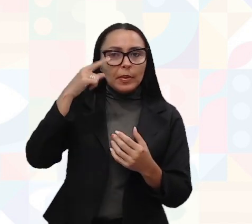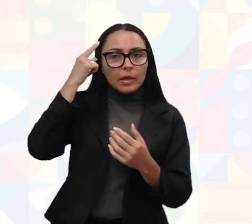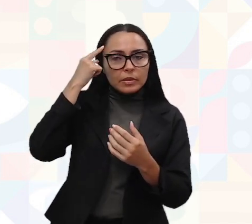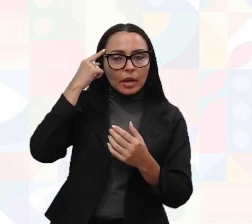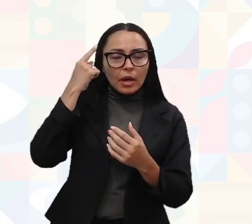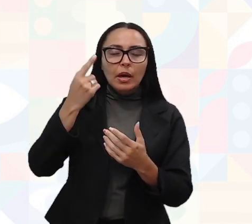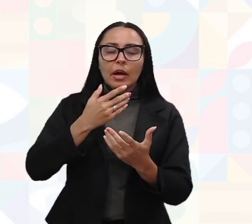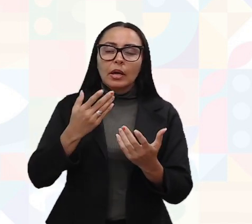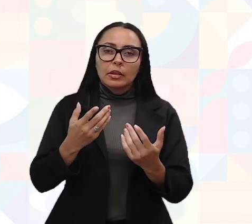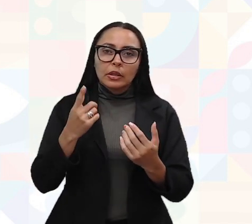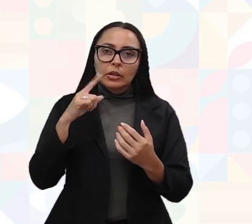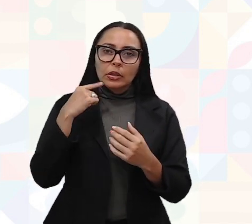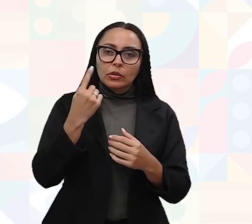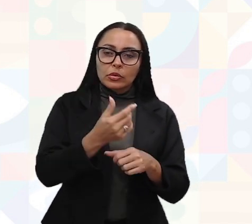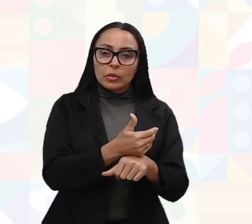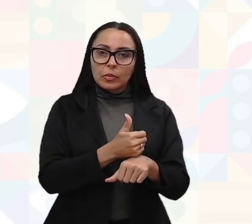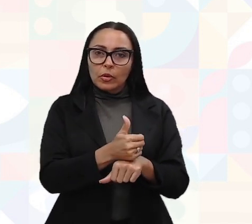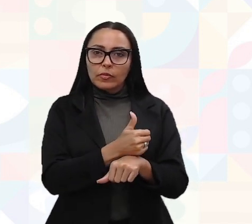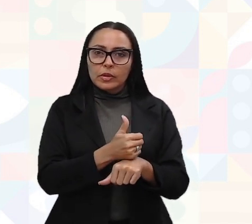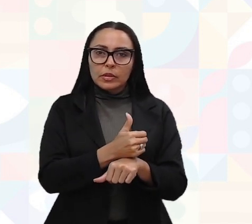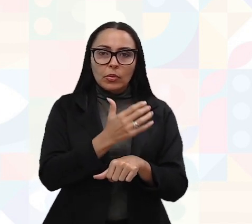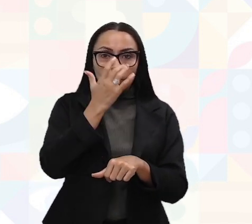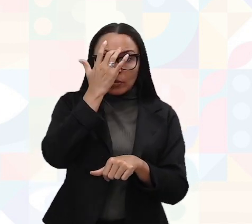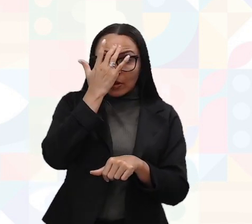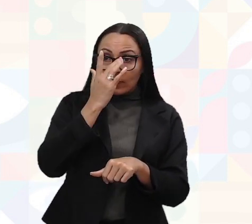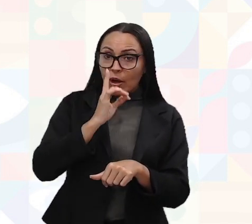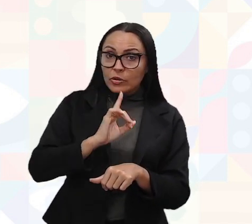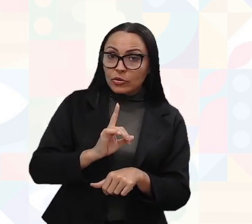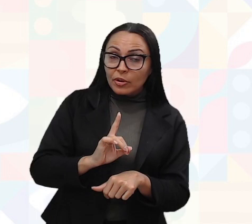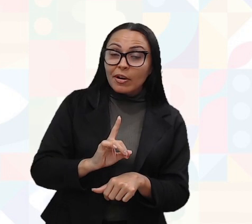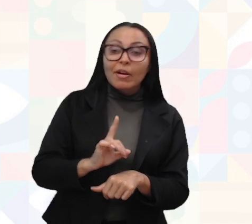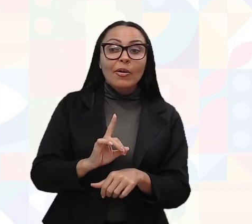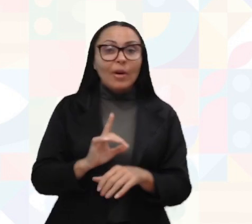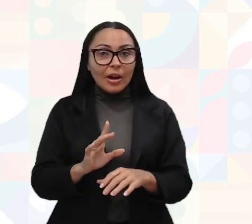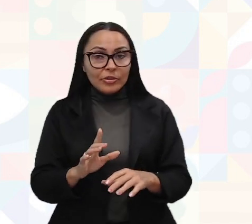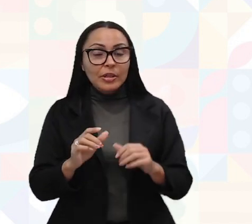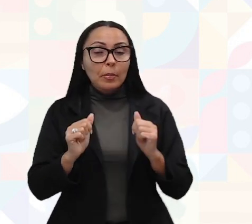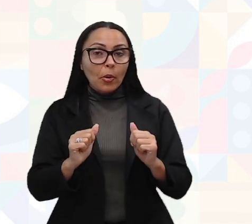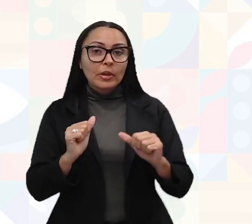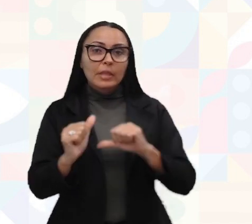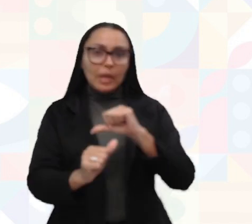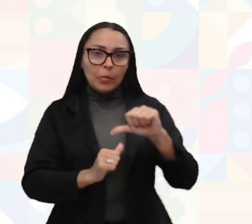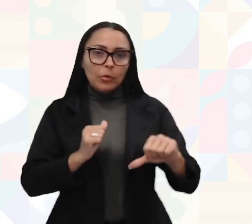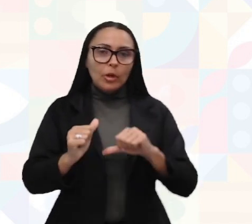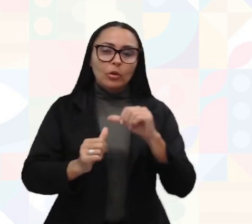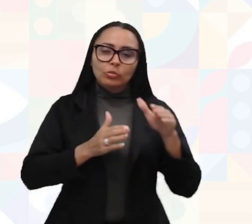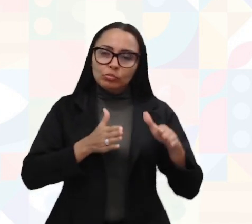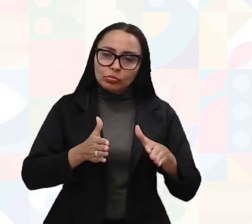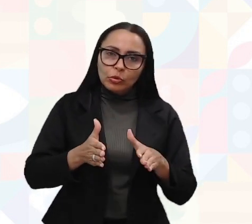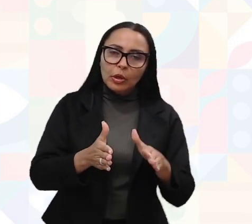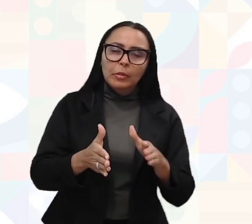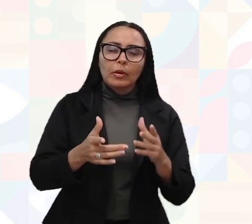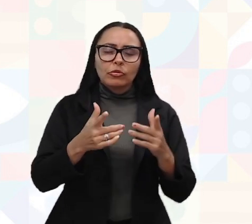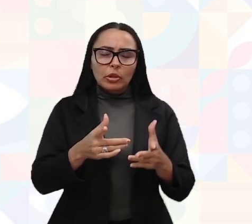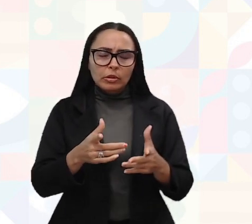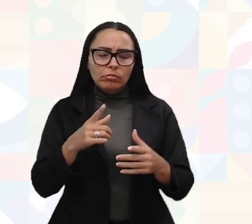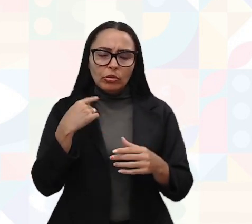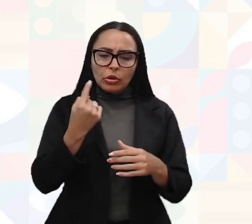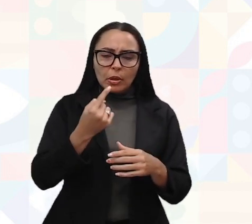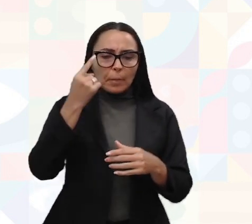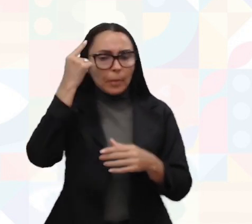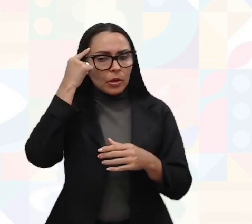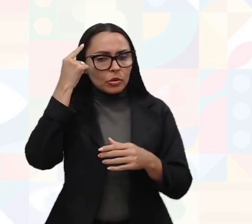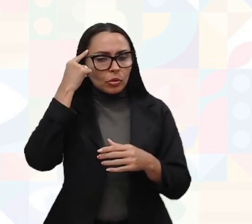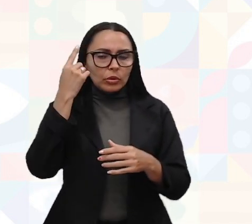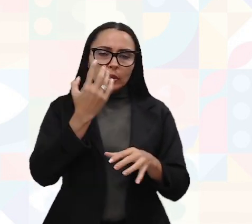na nossa profissão não é muito fácil, às vezes a gente pode estar mudando no decorrer do caminho. Por isso que a gente pensou em fazer essa